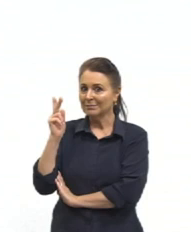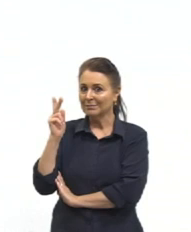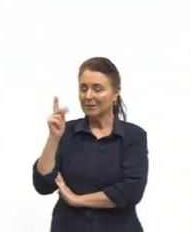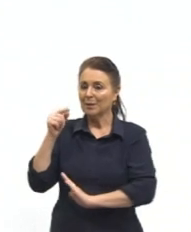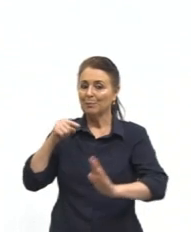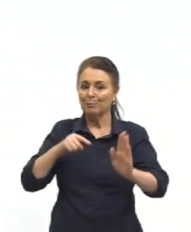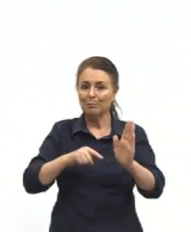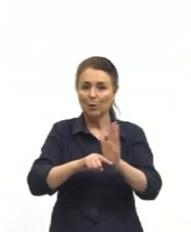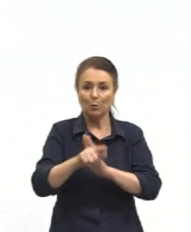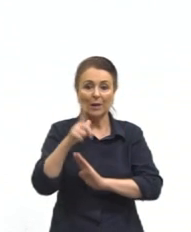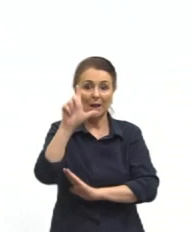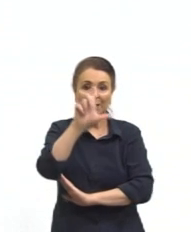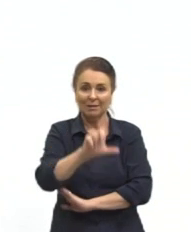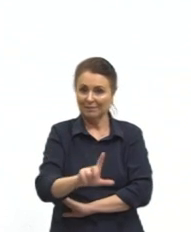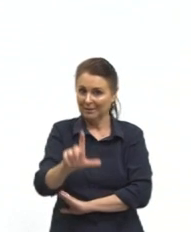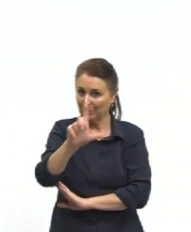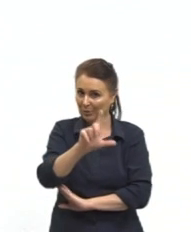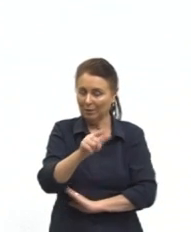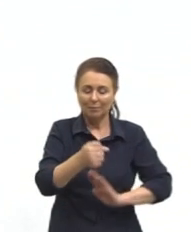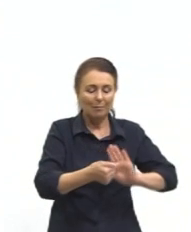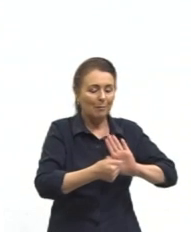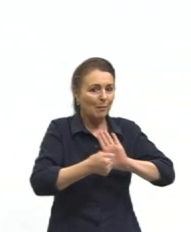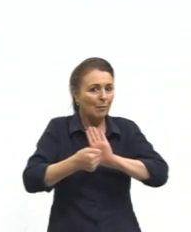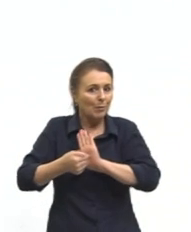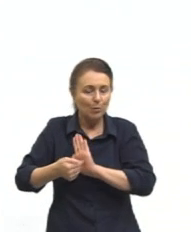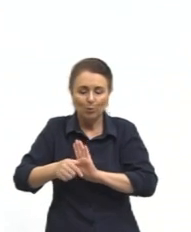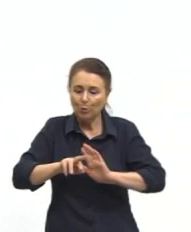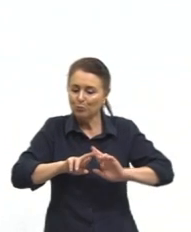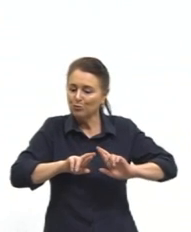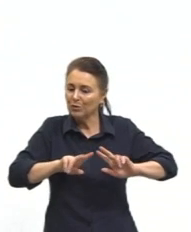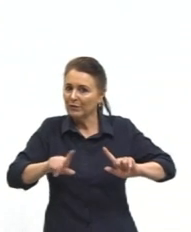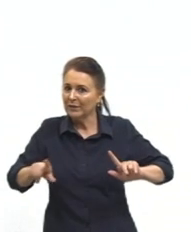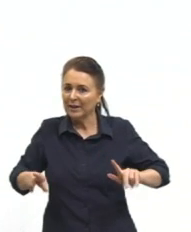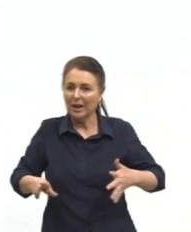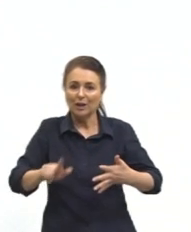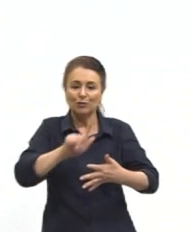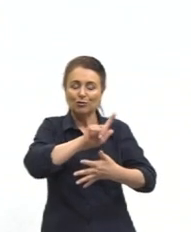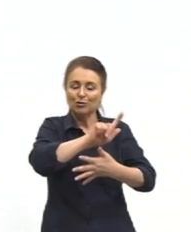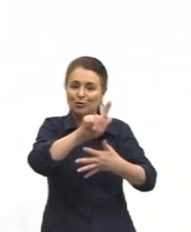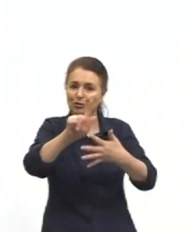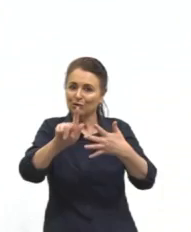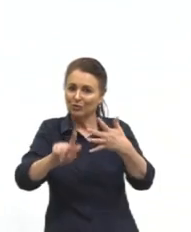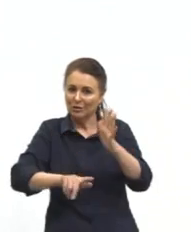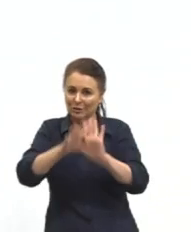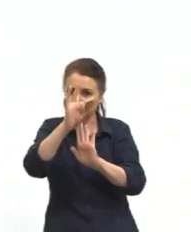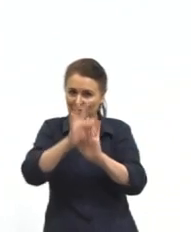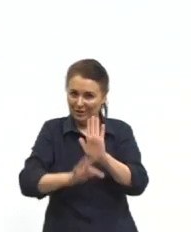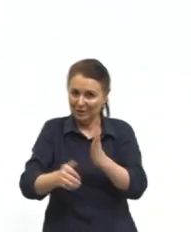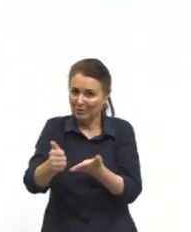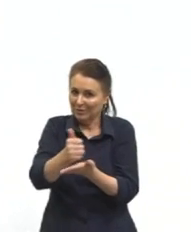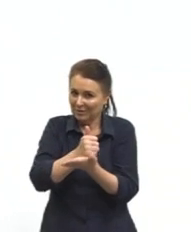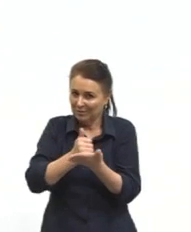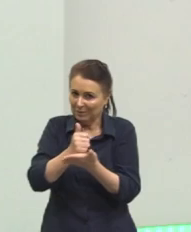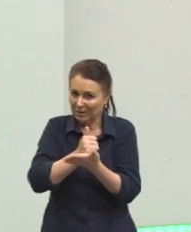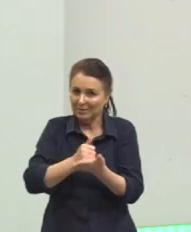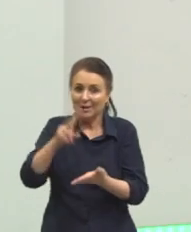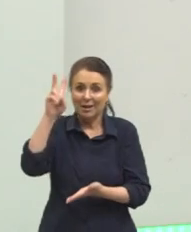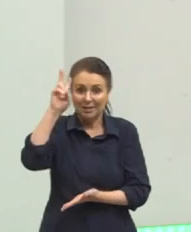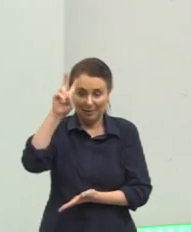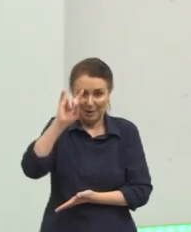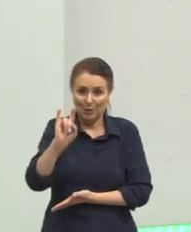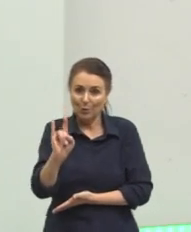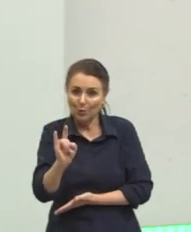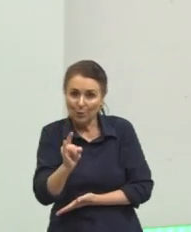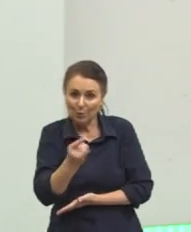relacionadas à literatura, apresentou diferentes gêneros textuais, como texto base. Lembra que na nossa última aula,